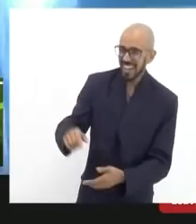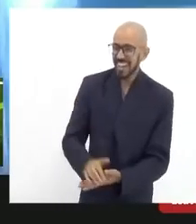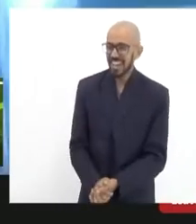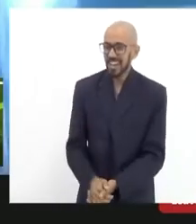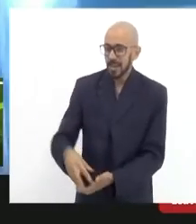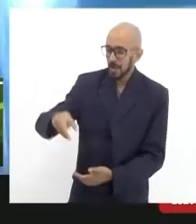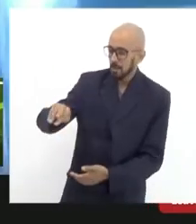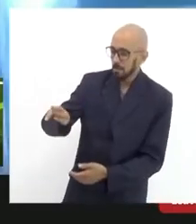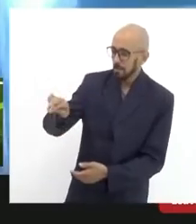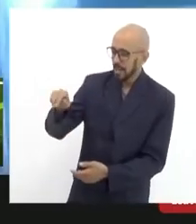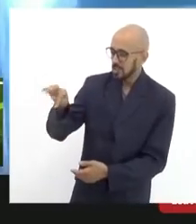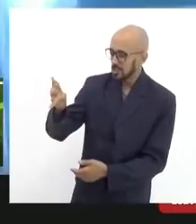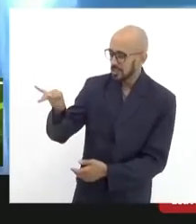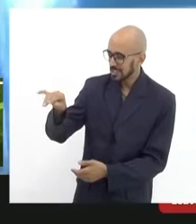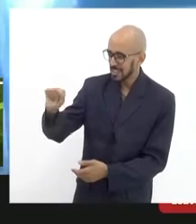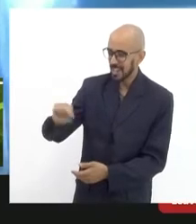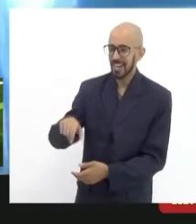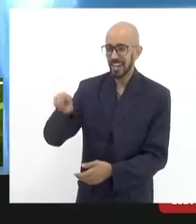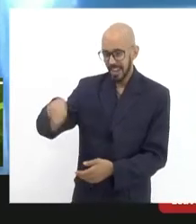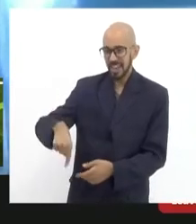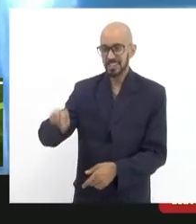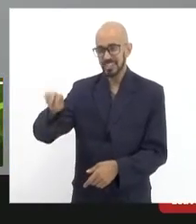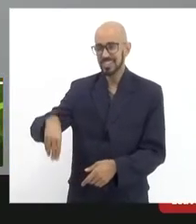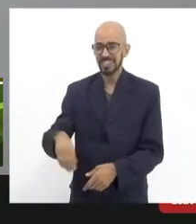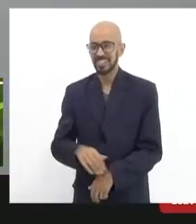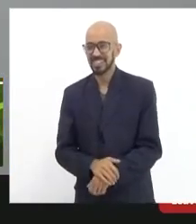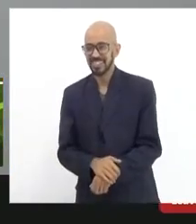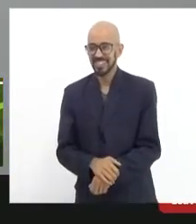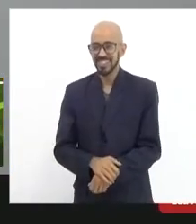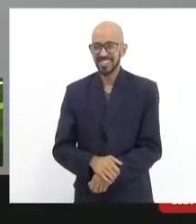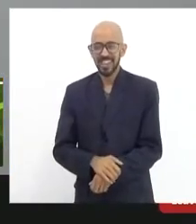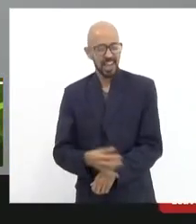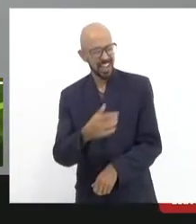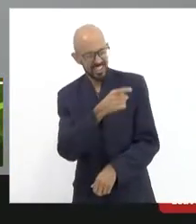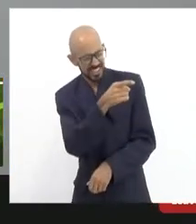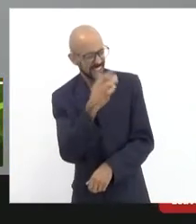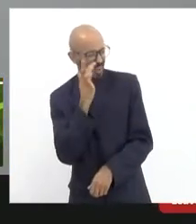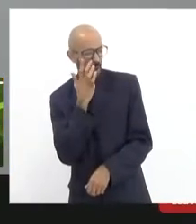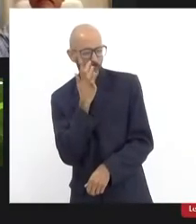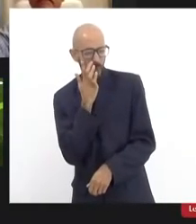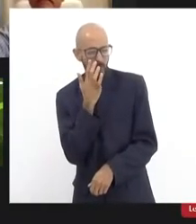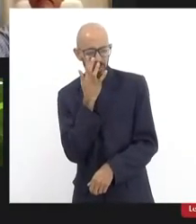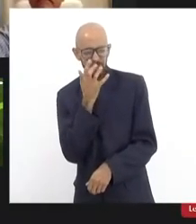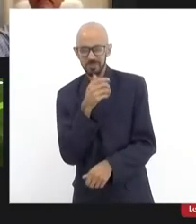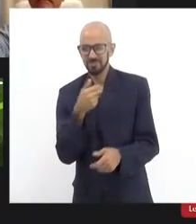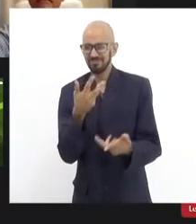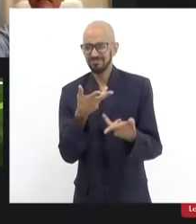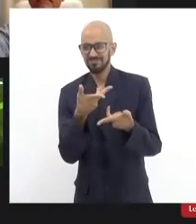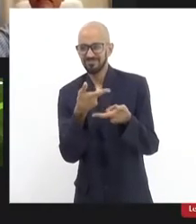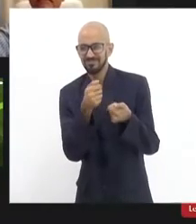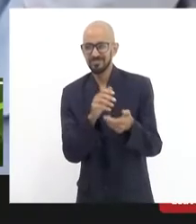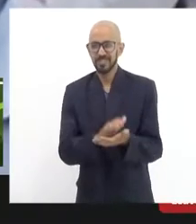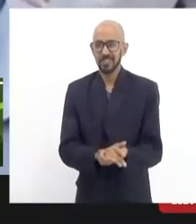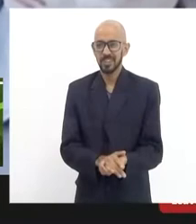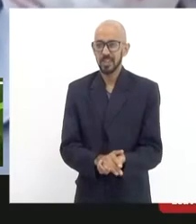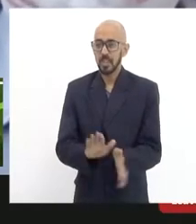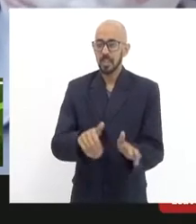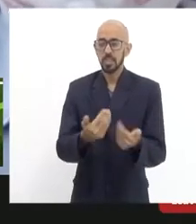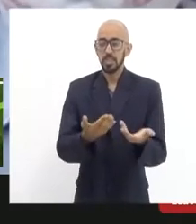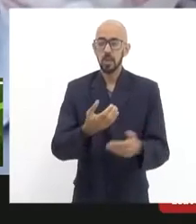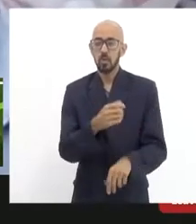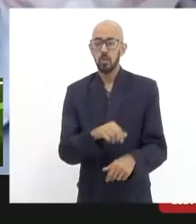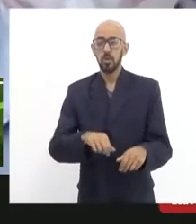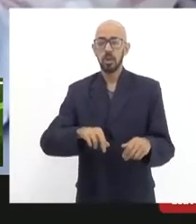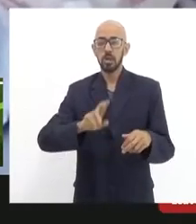Pratinha! E a grande Pratinha! Boa tarde, Mink, todos os representantes aí, o pessoal aí nessa